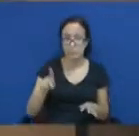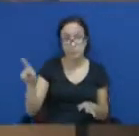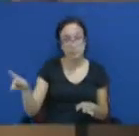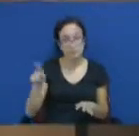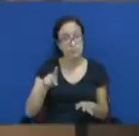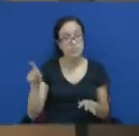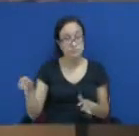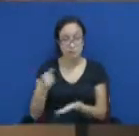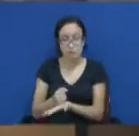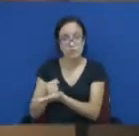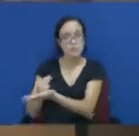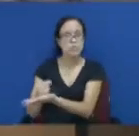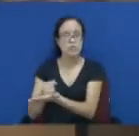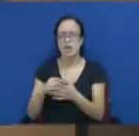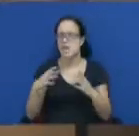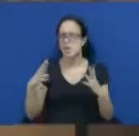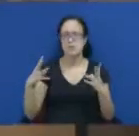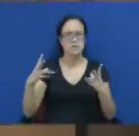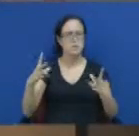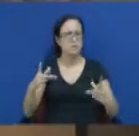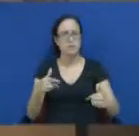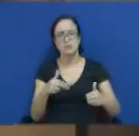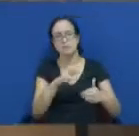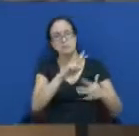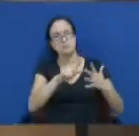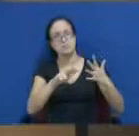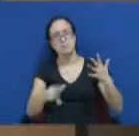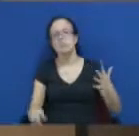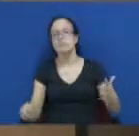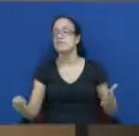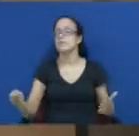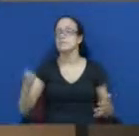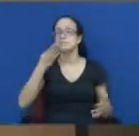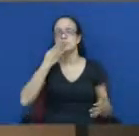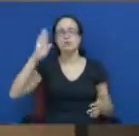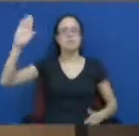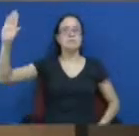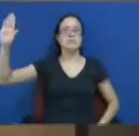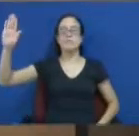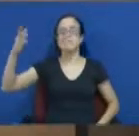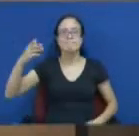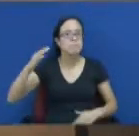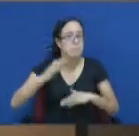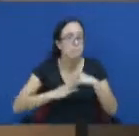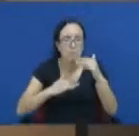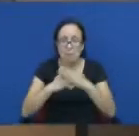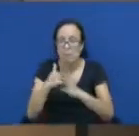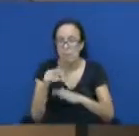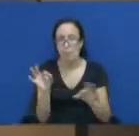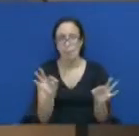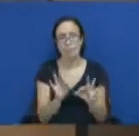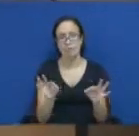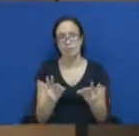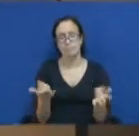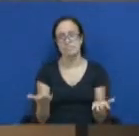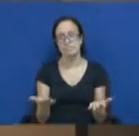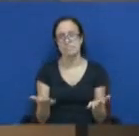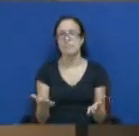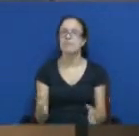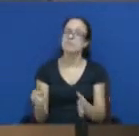E tudo mais aí que está sendo prometido, prometido, e que não está sendo cumprido. Por favor, pedimos a